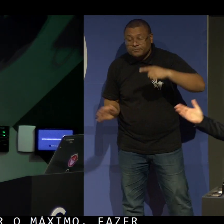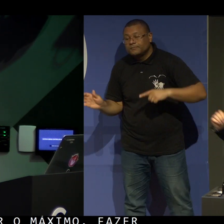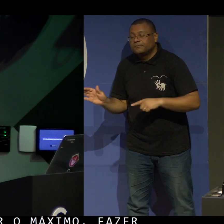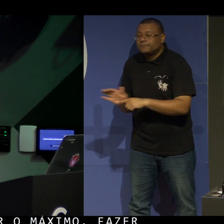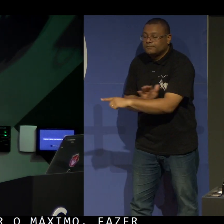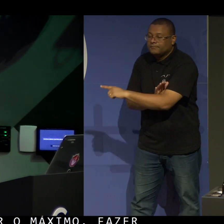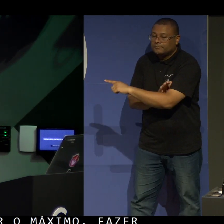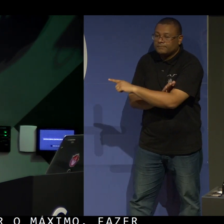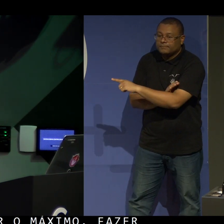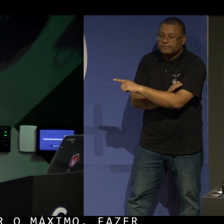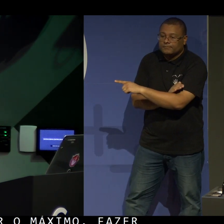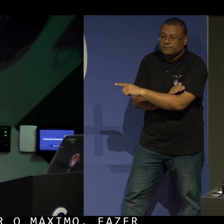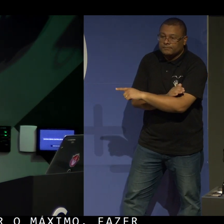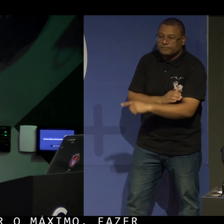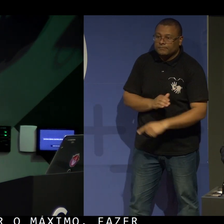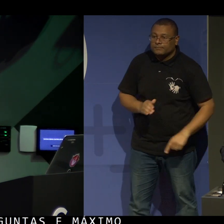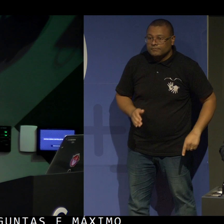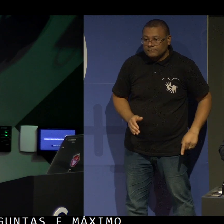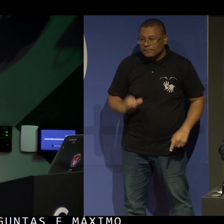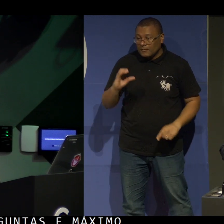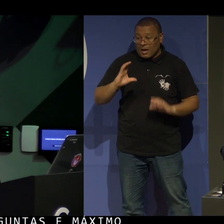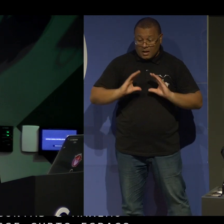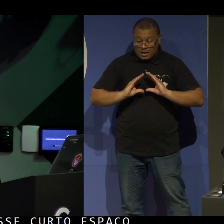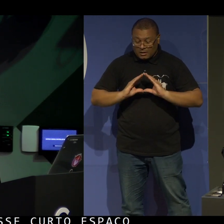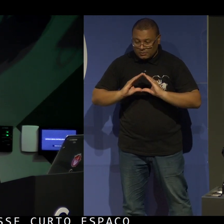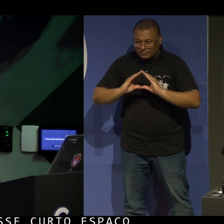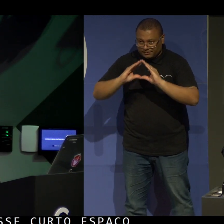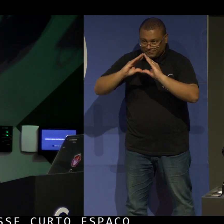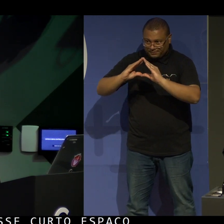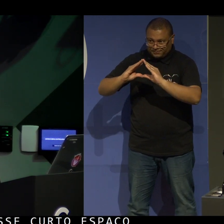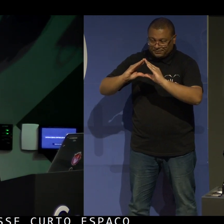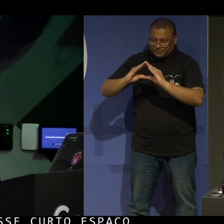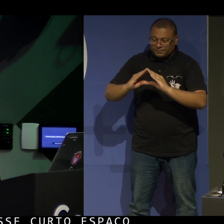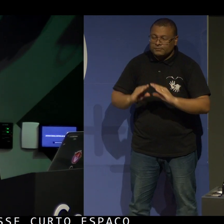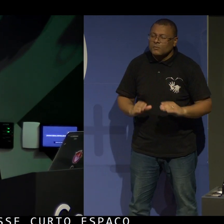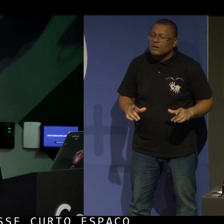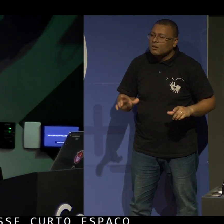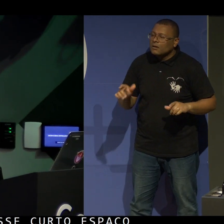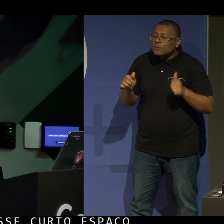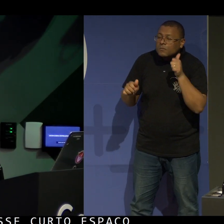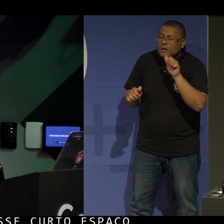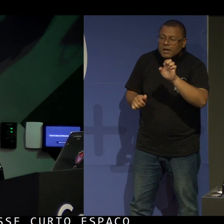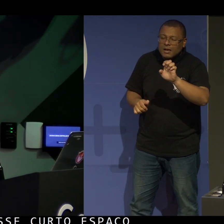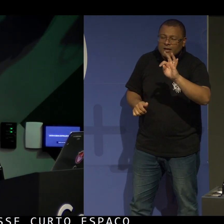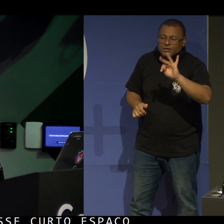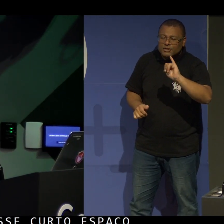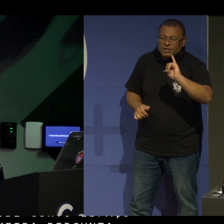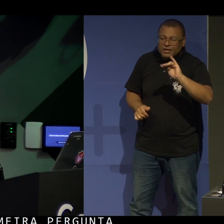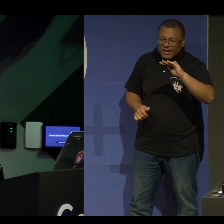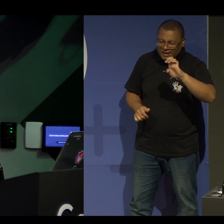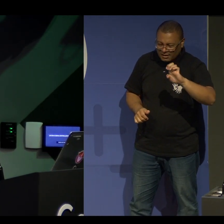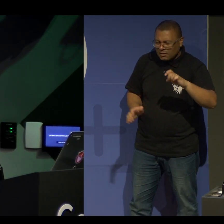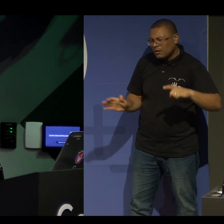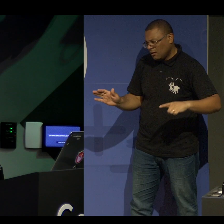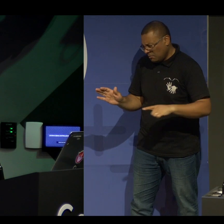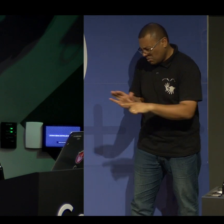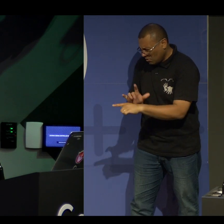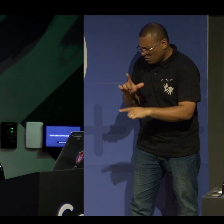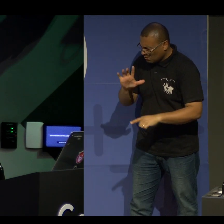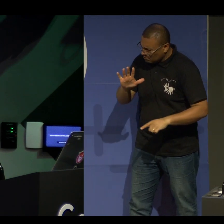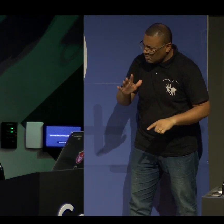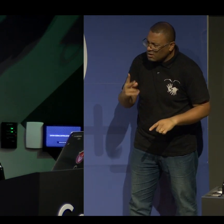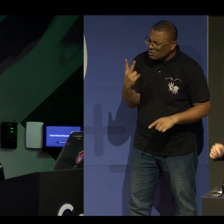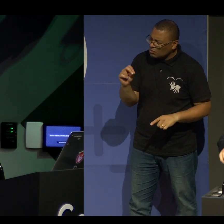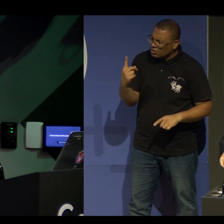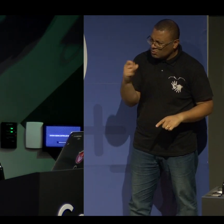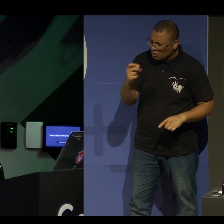é para Cato, de qualquer maneira. da Etienne. Teve algum aumento de pessoas com deficiência trabalhando no